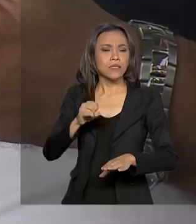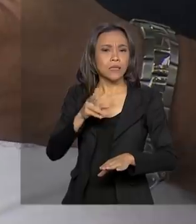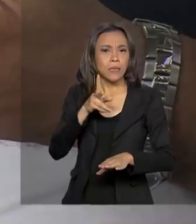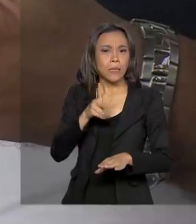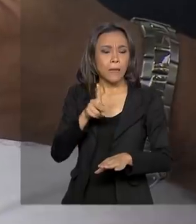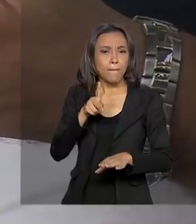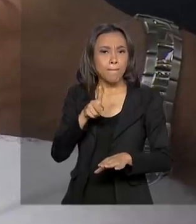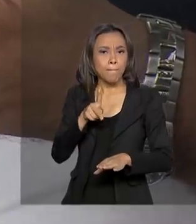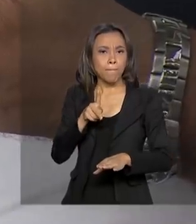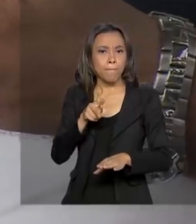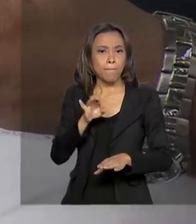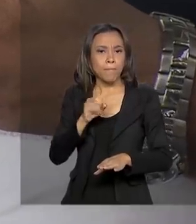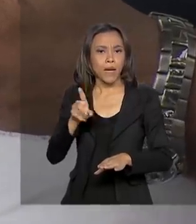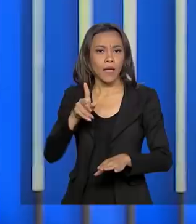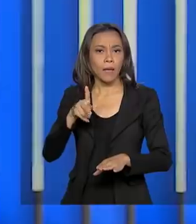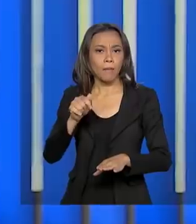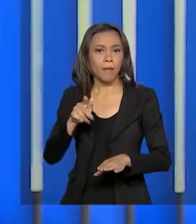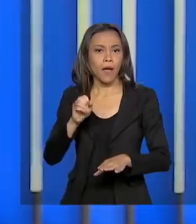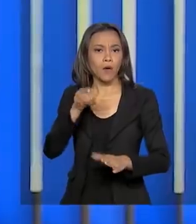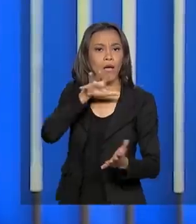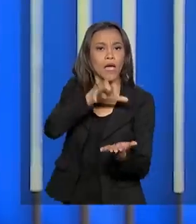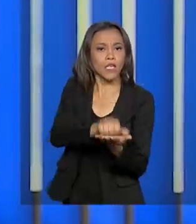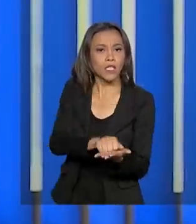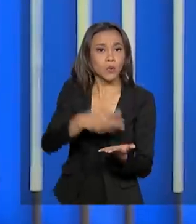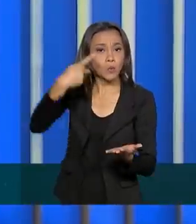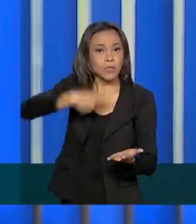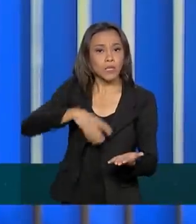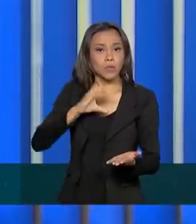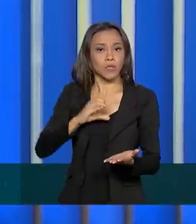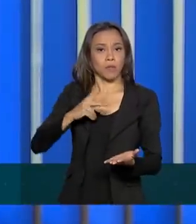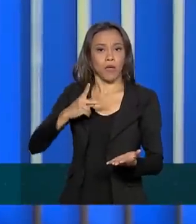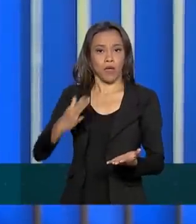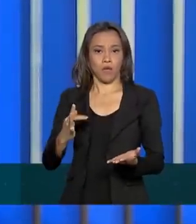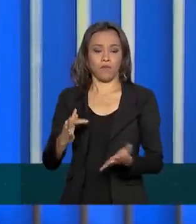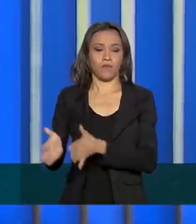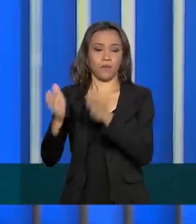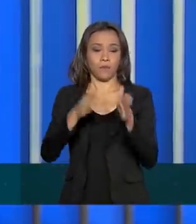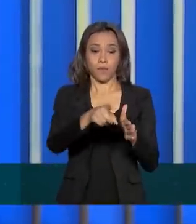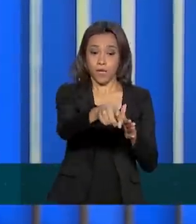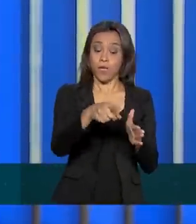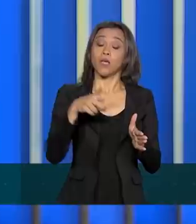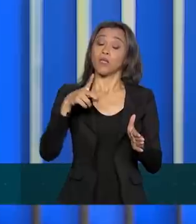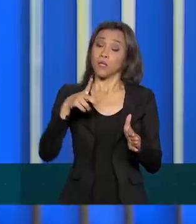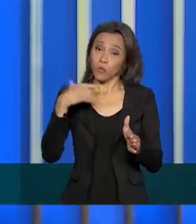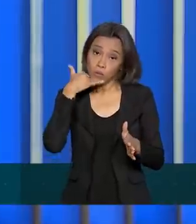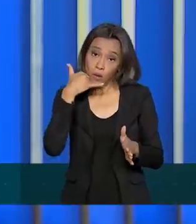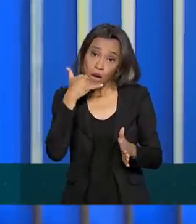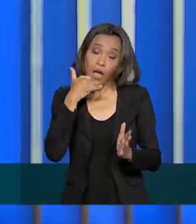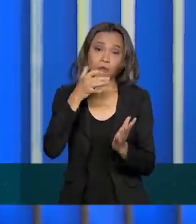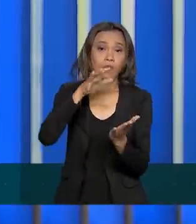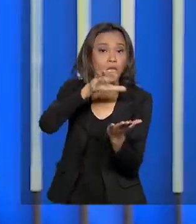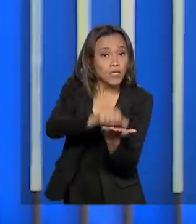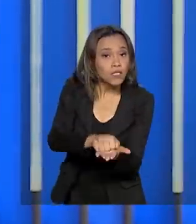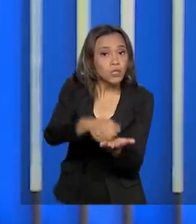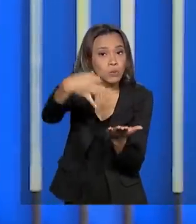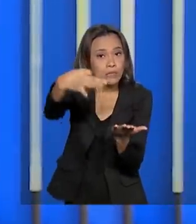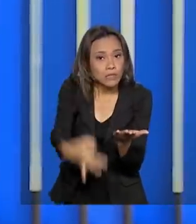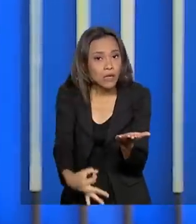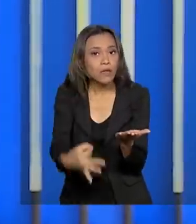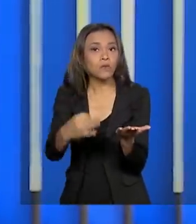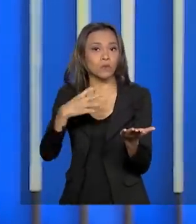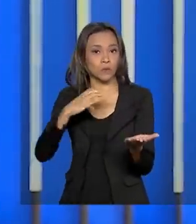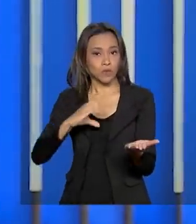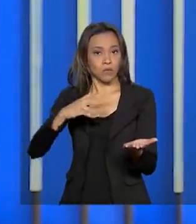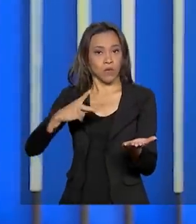cadastrados em seu CPF. O telefone celular pré-pago habilitado corretamente traz benefício para consumidor, para a operadora